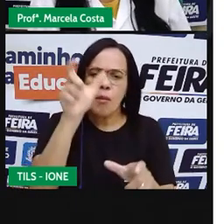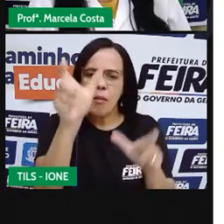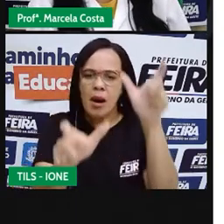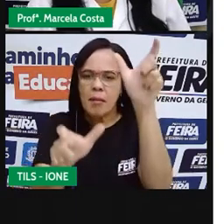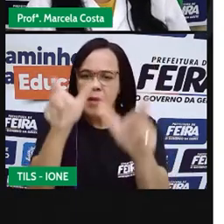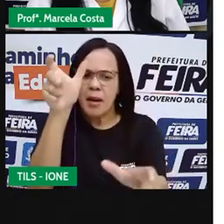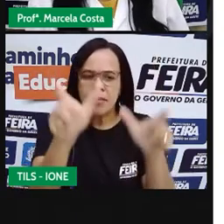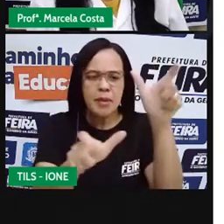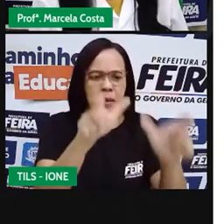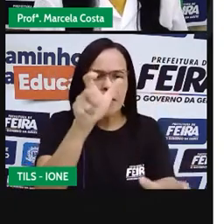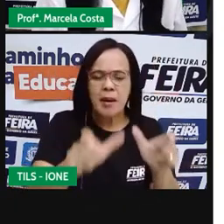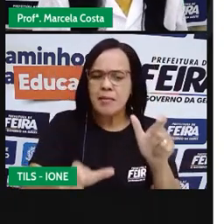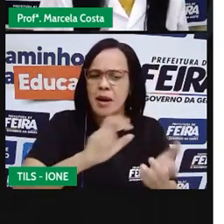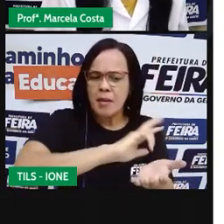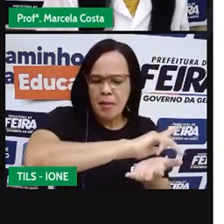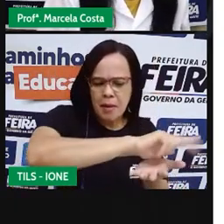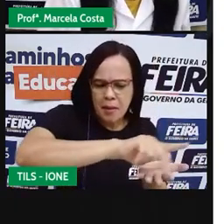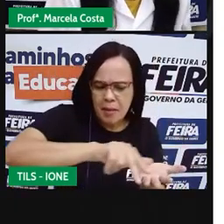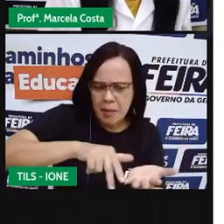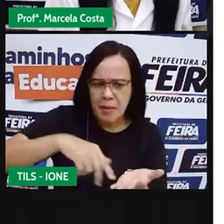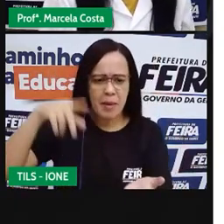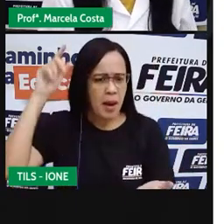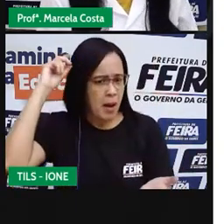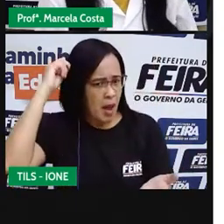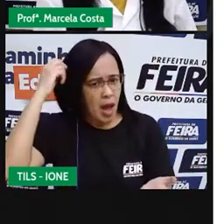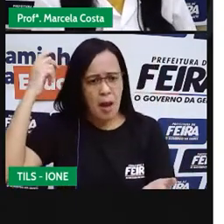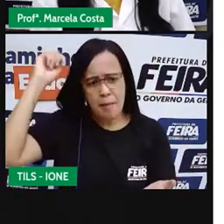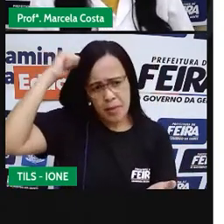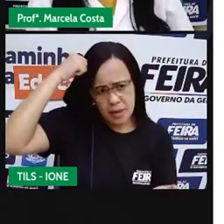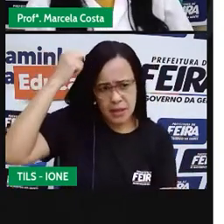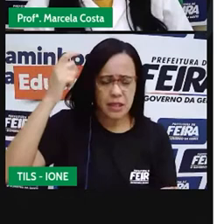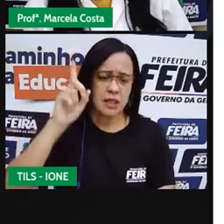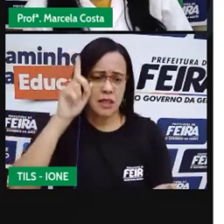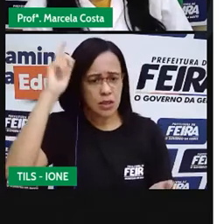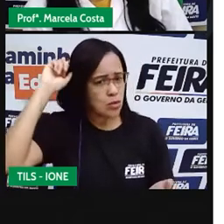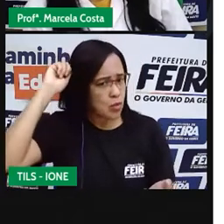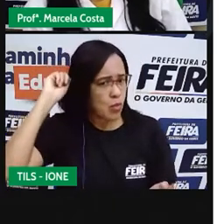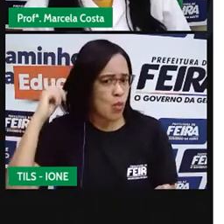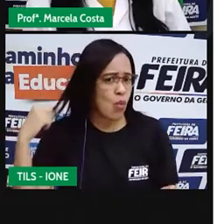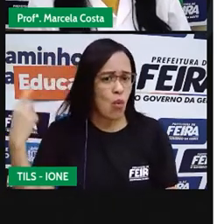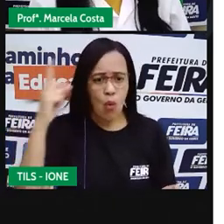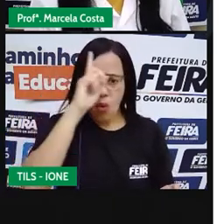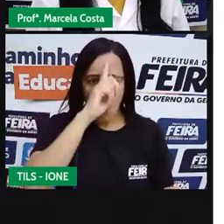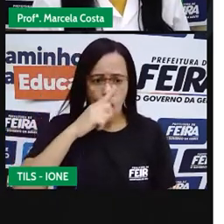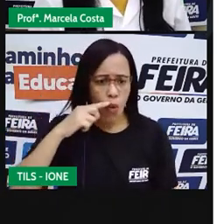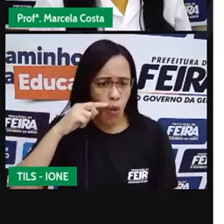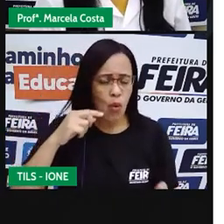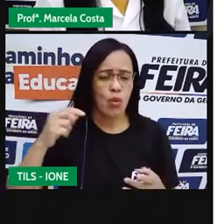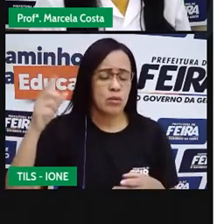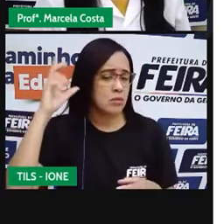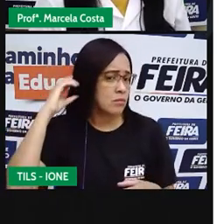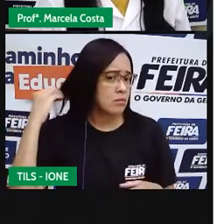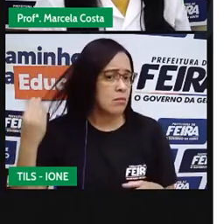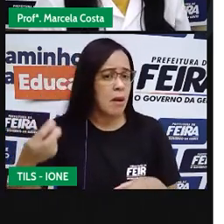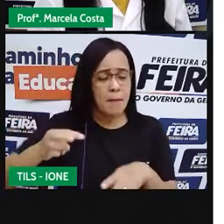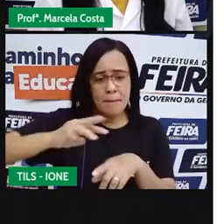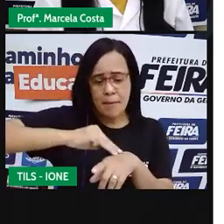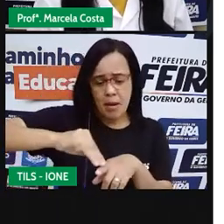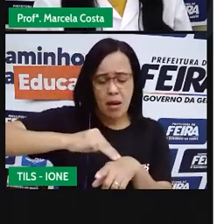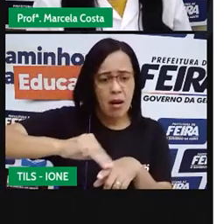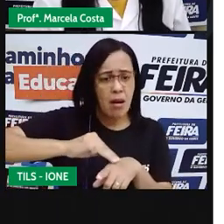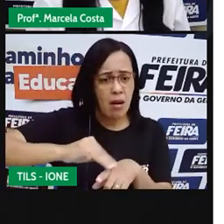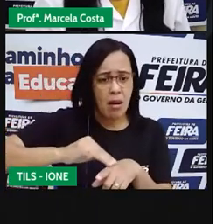cabelos loiros, personagem de cabelos pretos, personagem de cabelos castanhos. A gente também vai ver